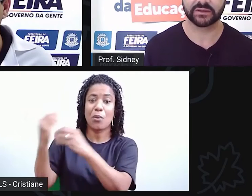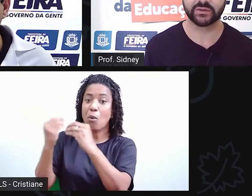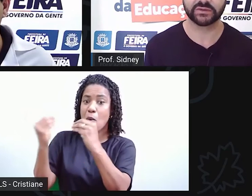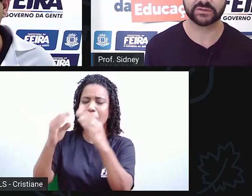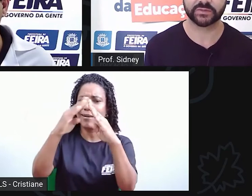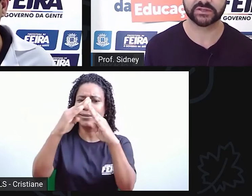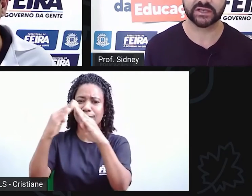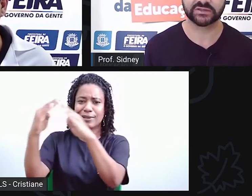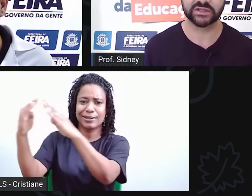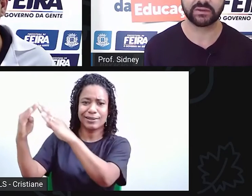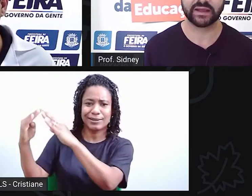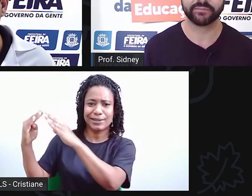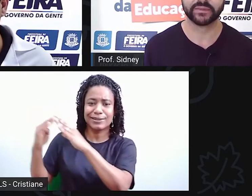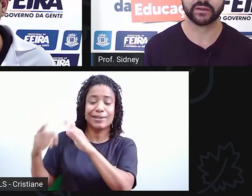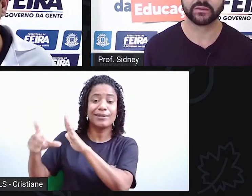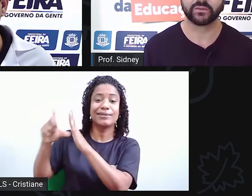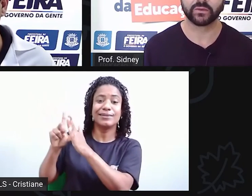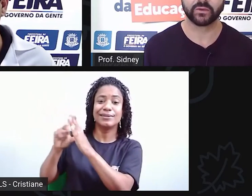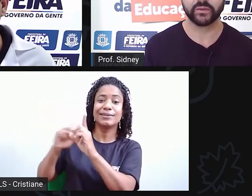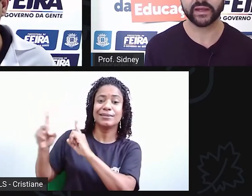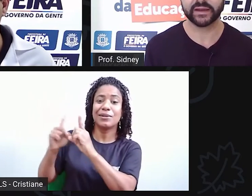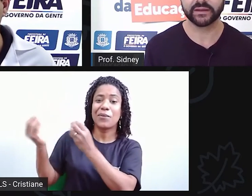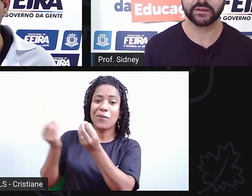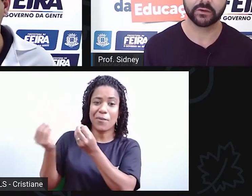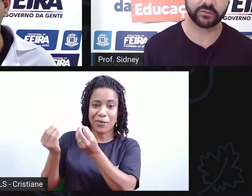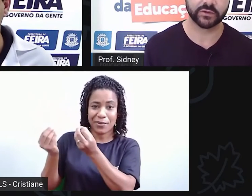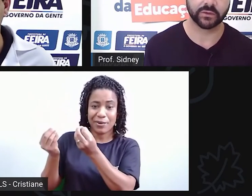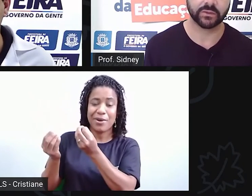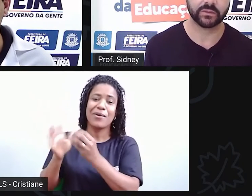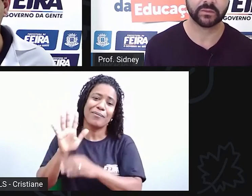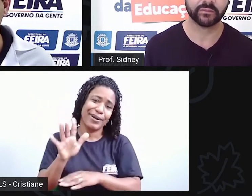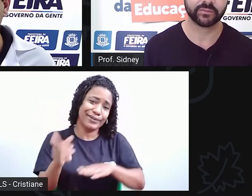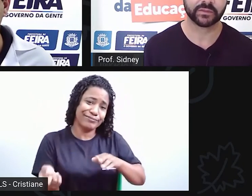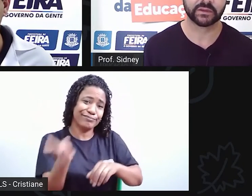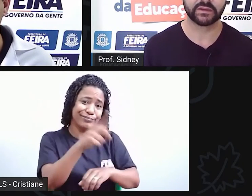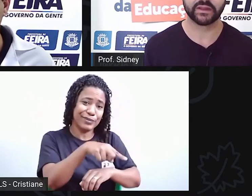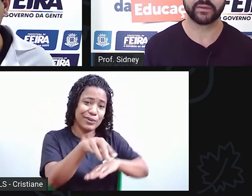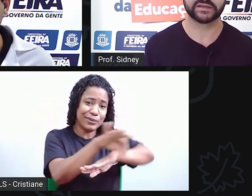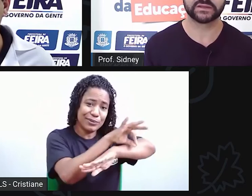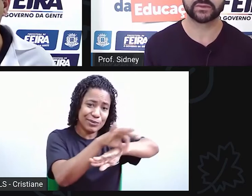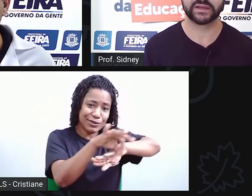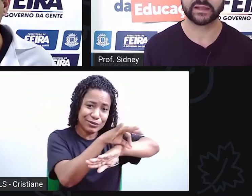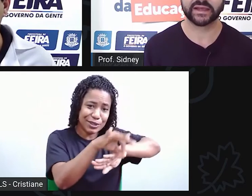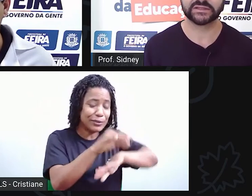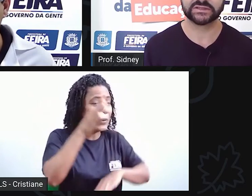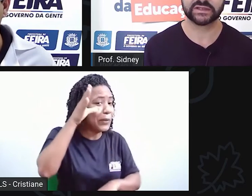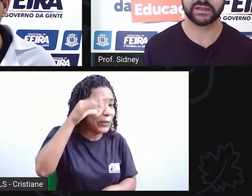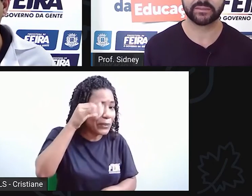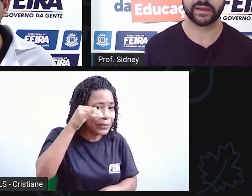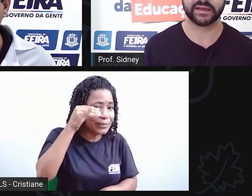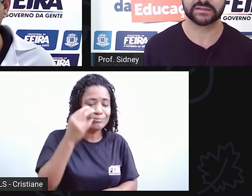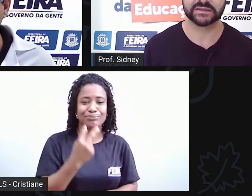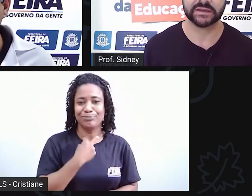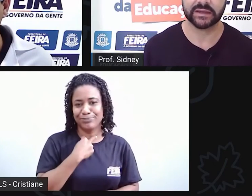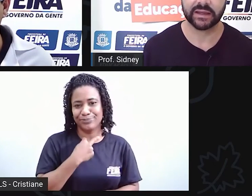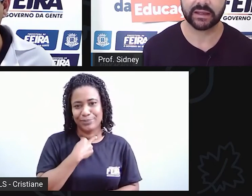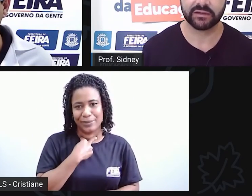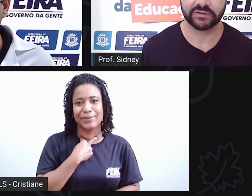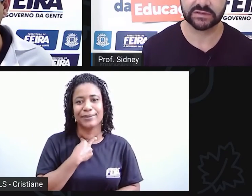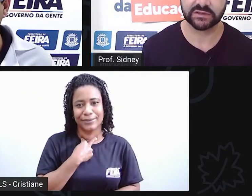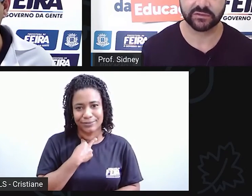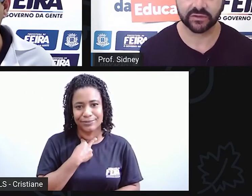Porque todos os projetos estão lá. Como era e como ficou. Então, essa dualidade seria mais